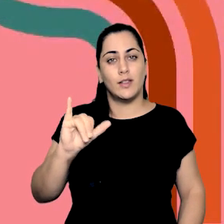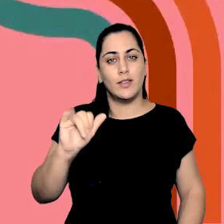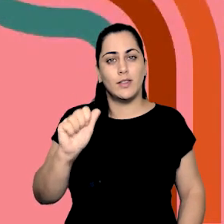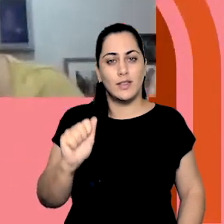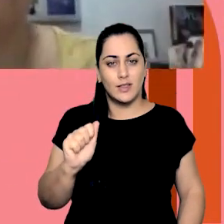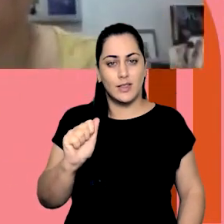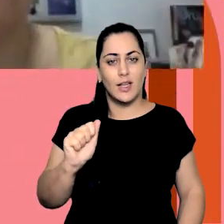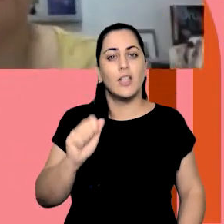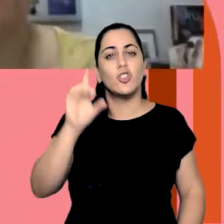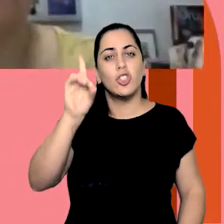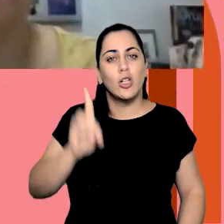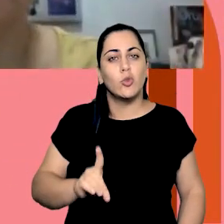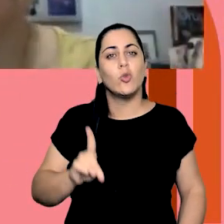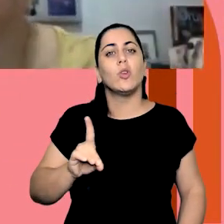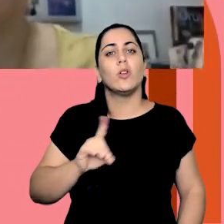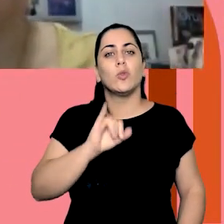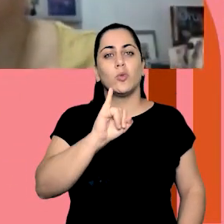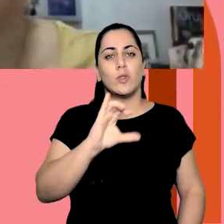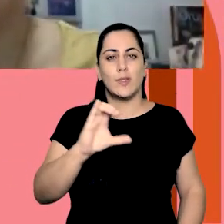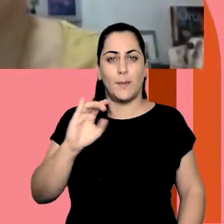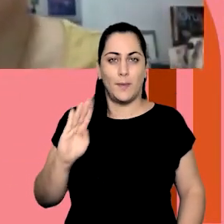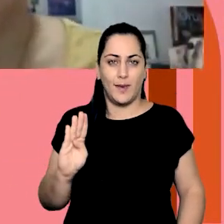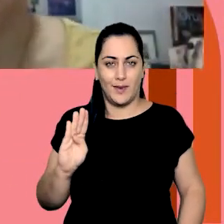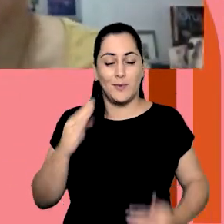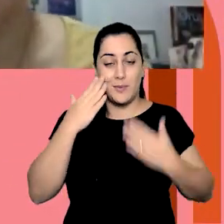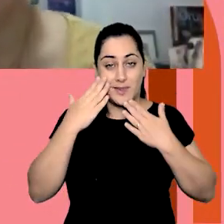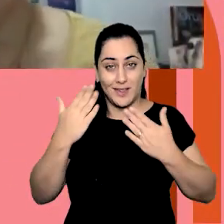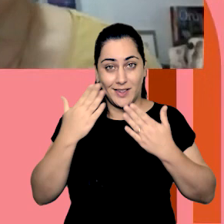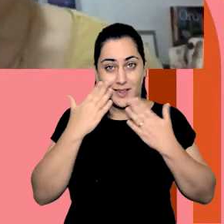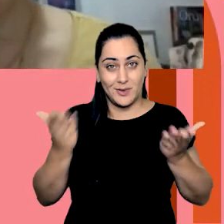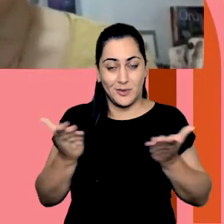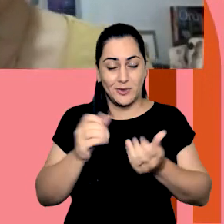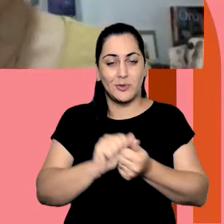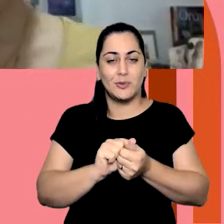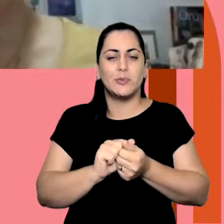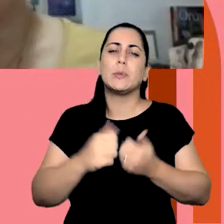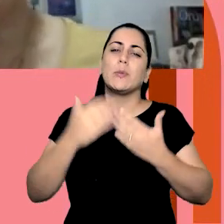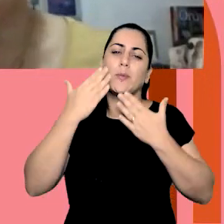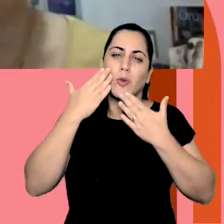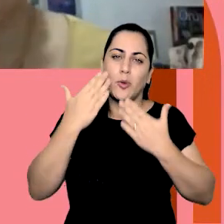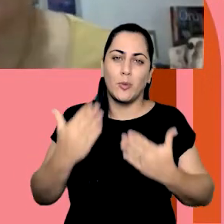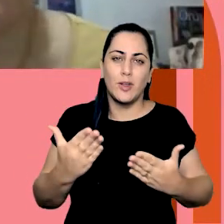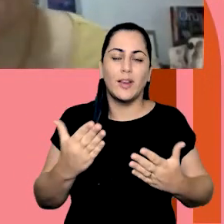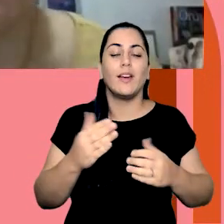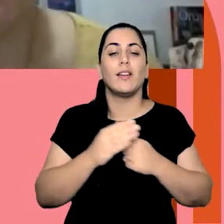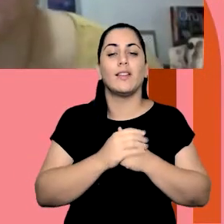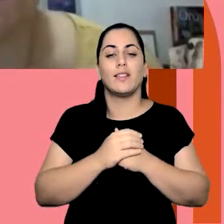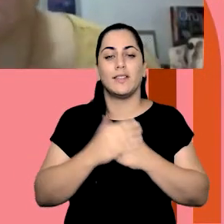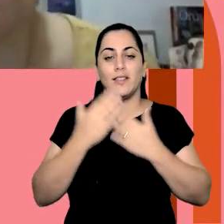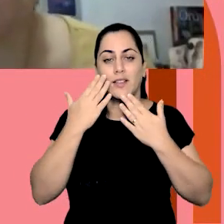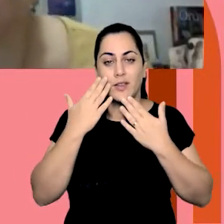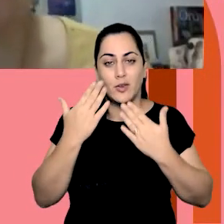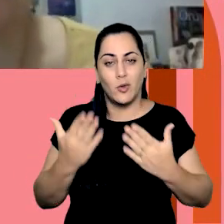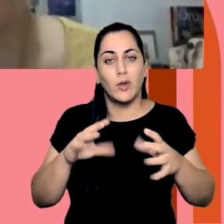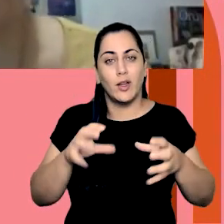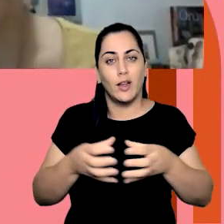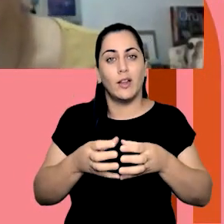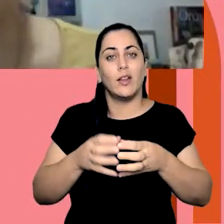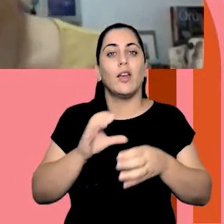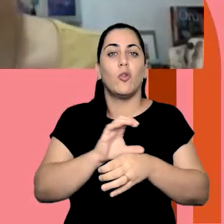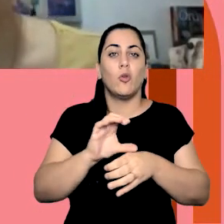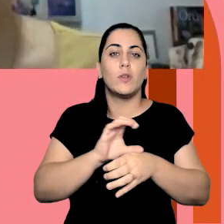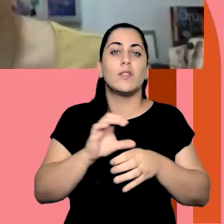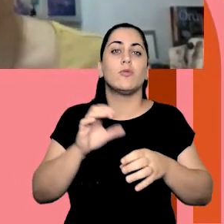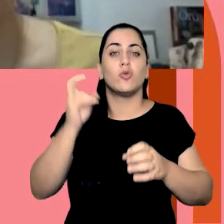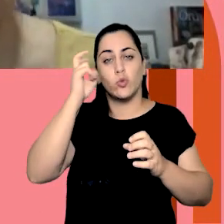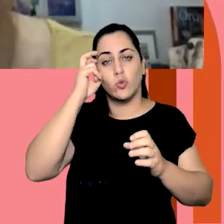diretora do Instituto de Ciências Biomédicas. Obrigada, professora Patrícia. Obrigada, Carla. Muito obrigada à Comissão de Cultura